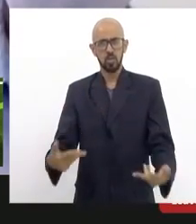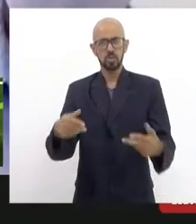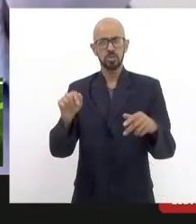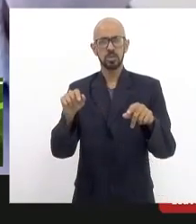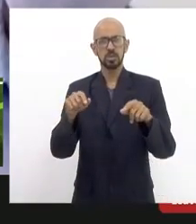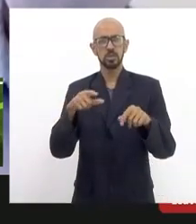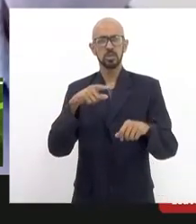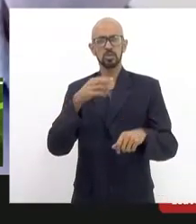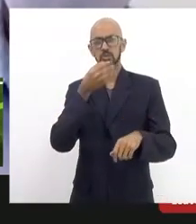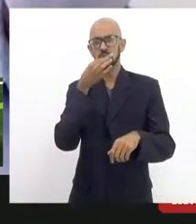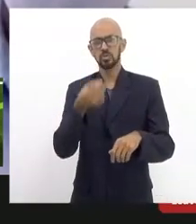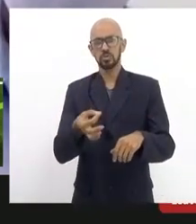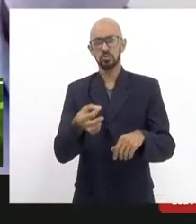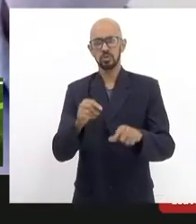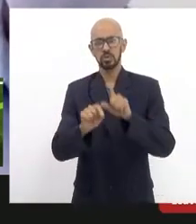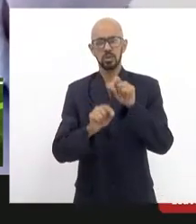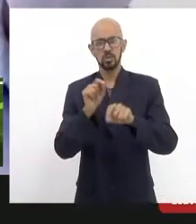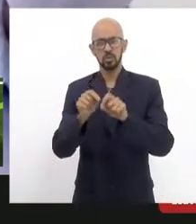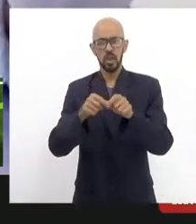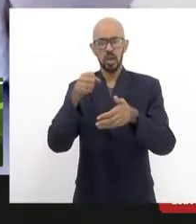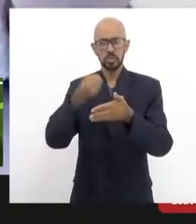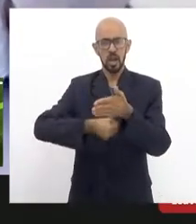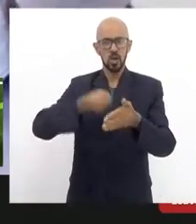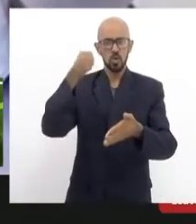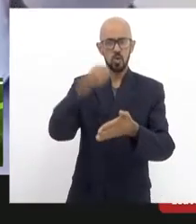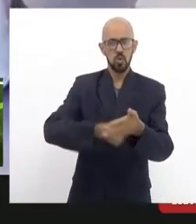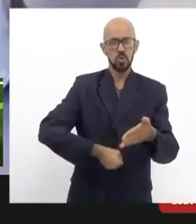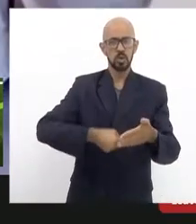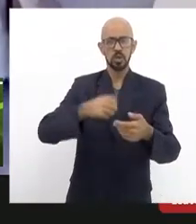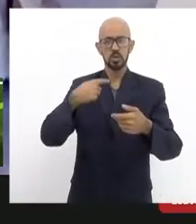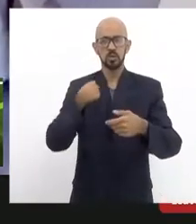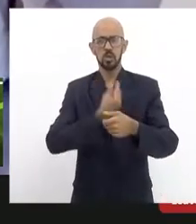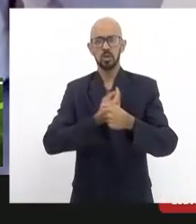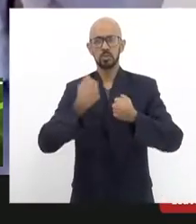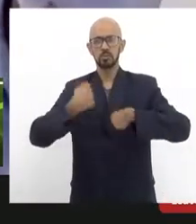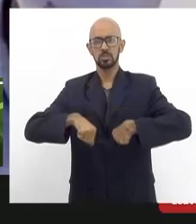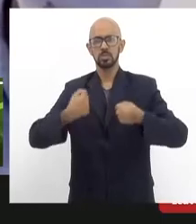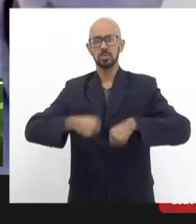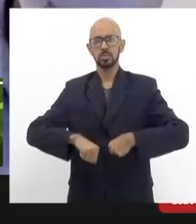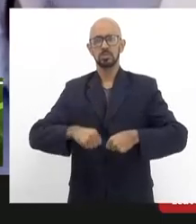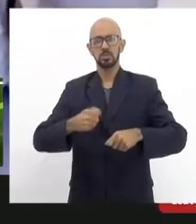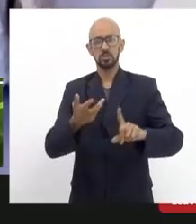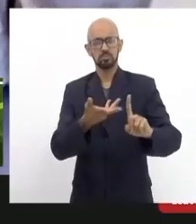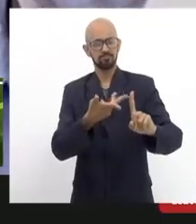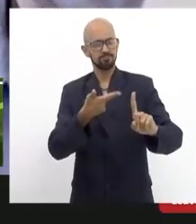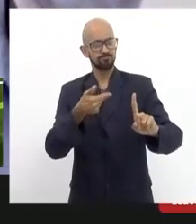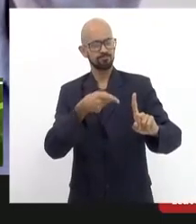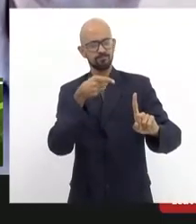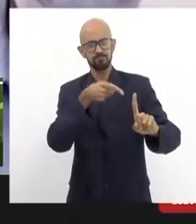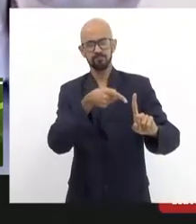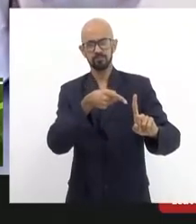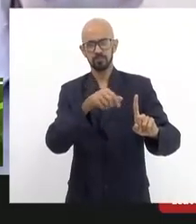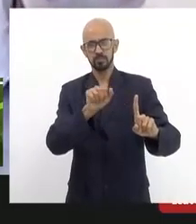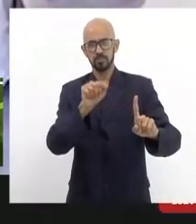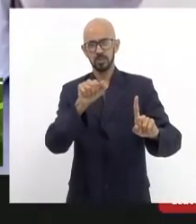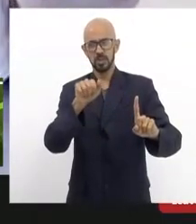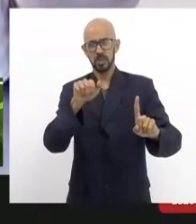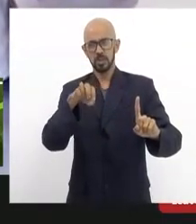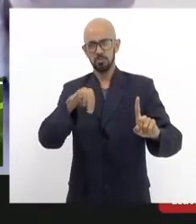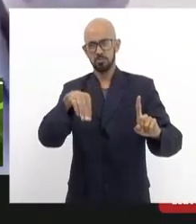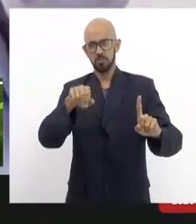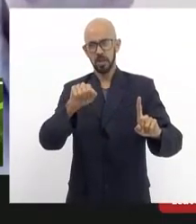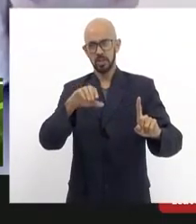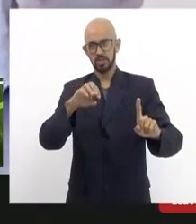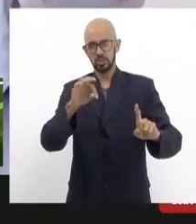justifica a luta que nós temos que elogiar da Amarx olha que eu participo desde quando eu era vereador